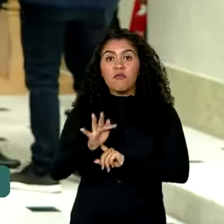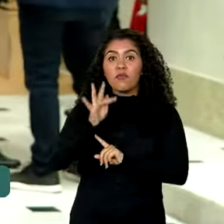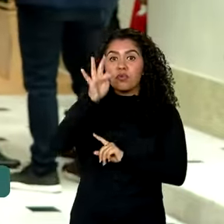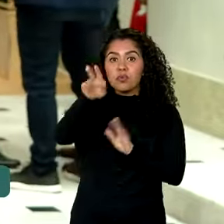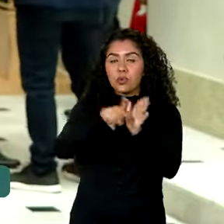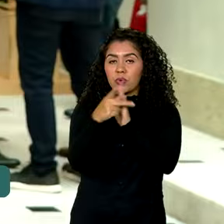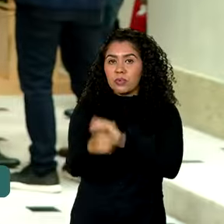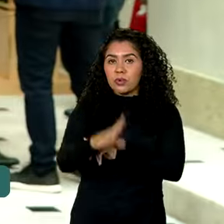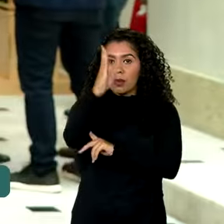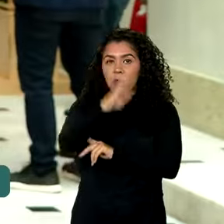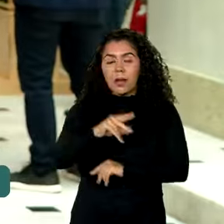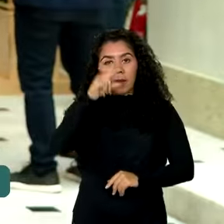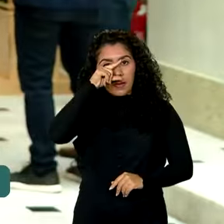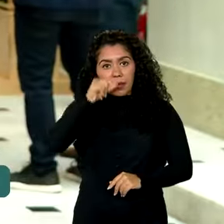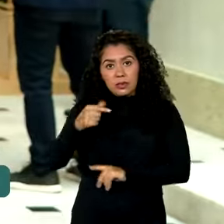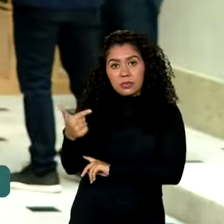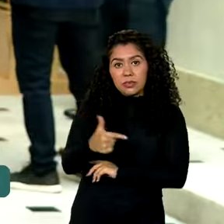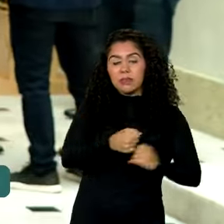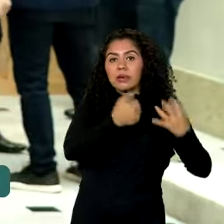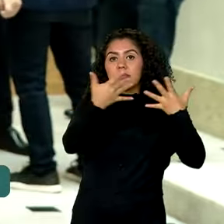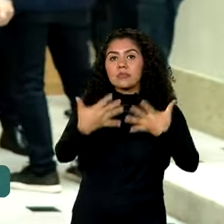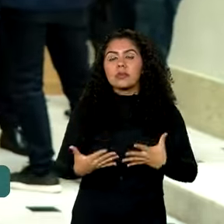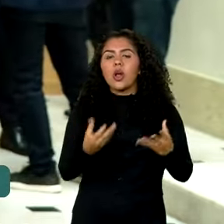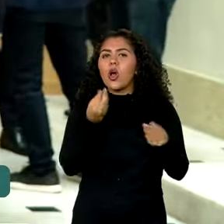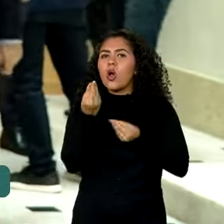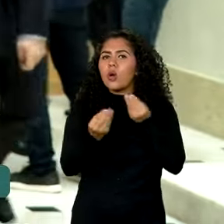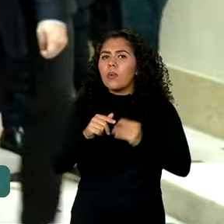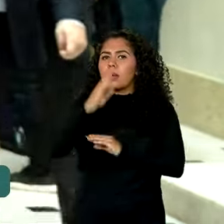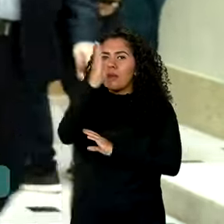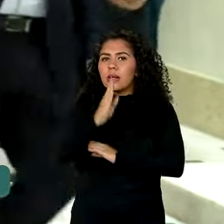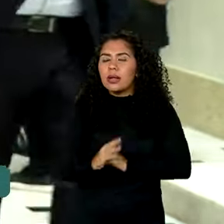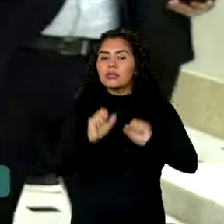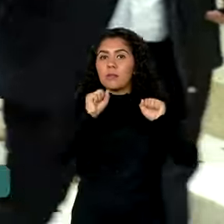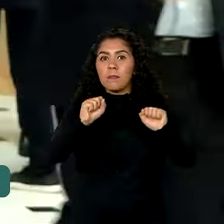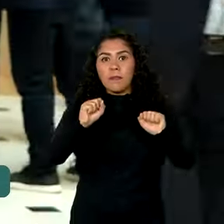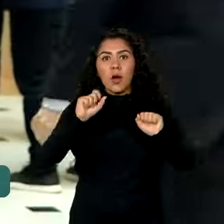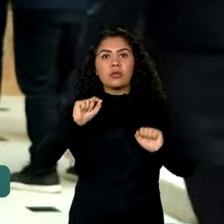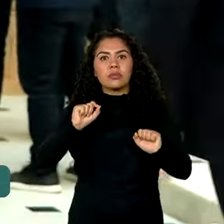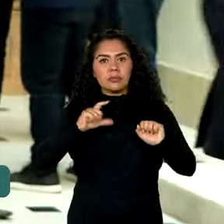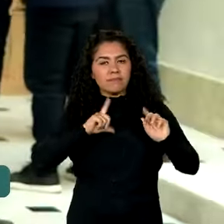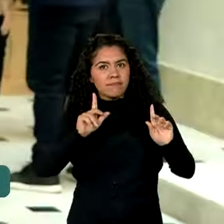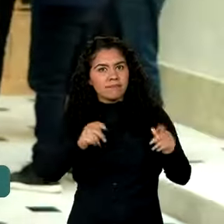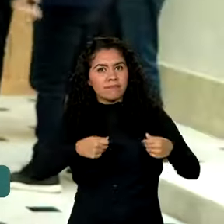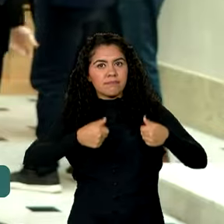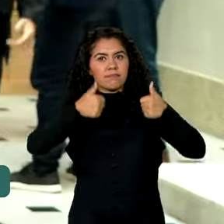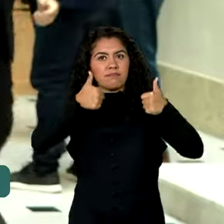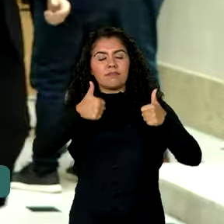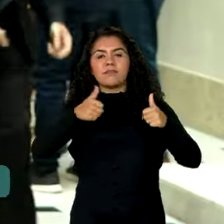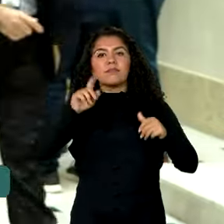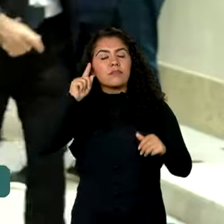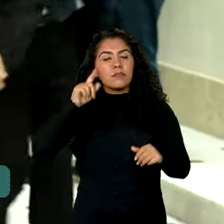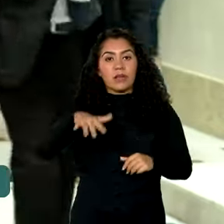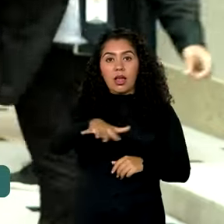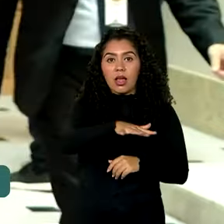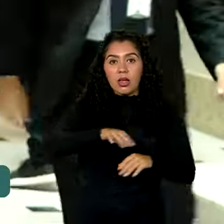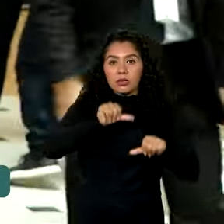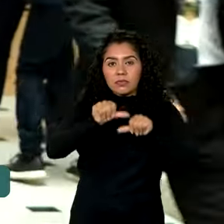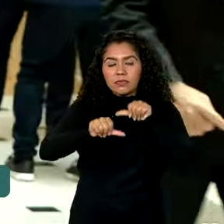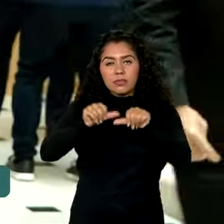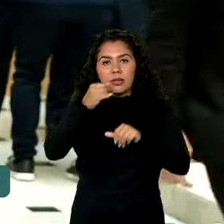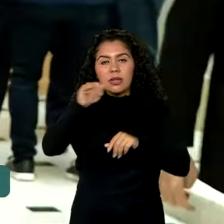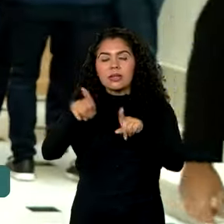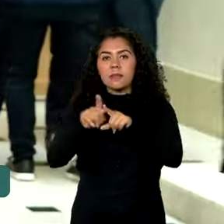vai falar sobre como o Brasil pode se destacar na transição energética em setores como descarbonização e